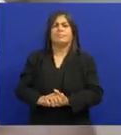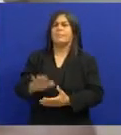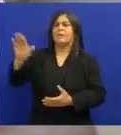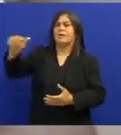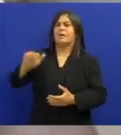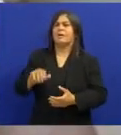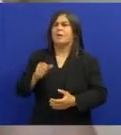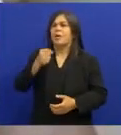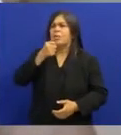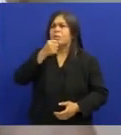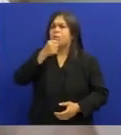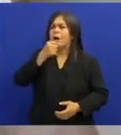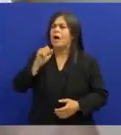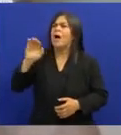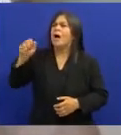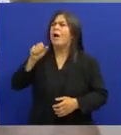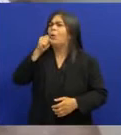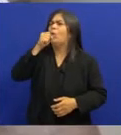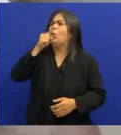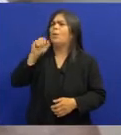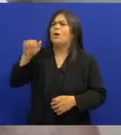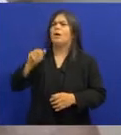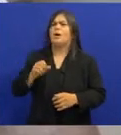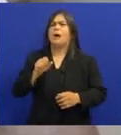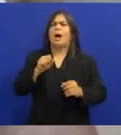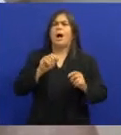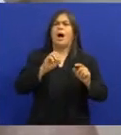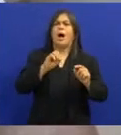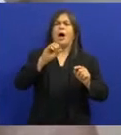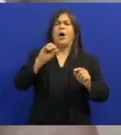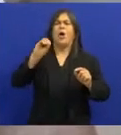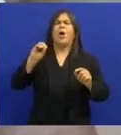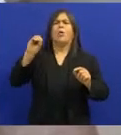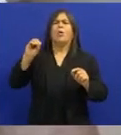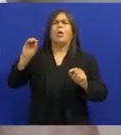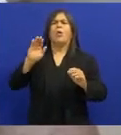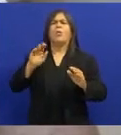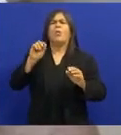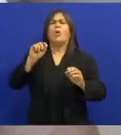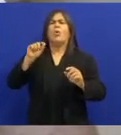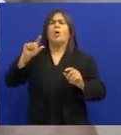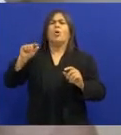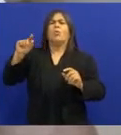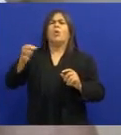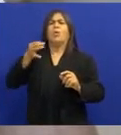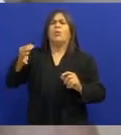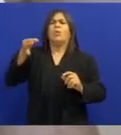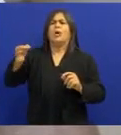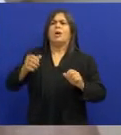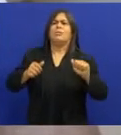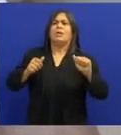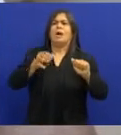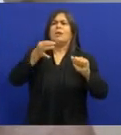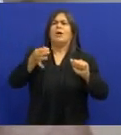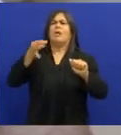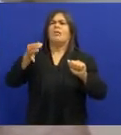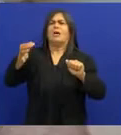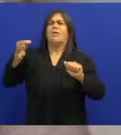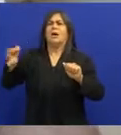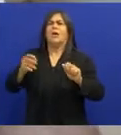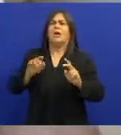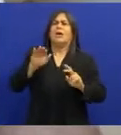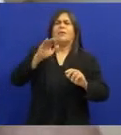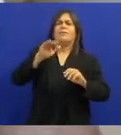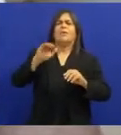evento Aí, alô A cabra falou no microfone Alô Aí o eco Alô Oh, oh, oh, oh Faia, faia,